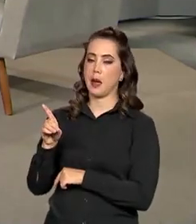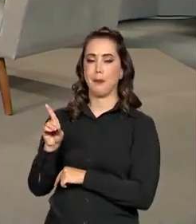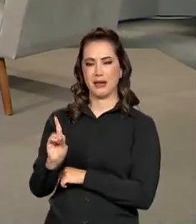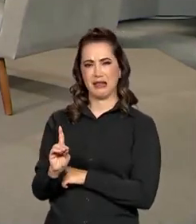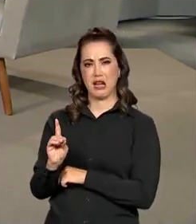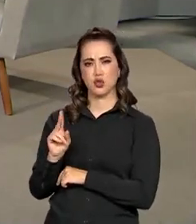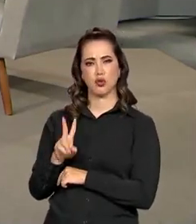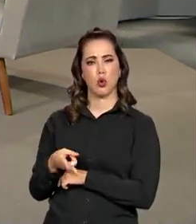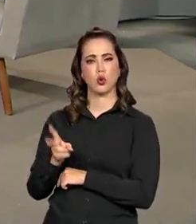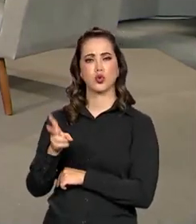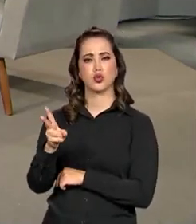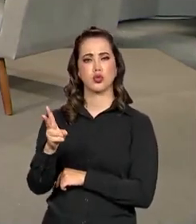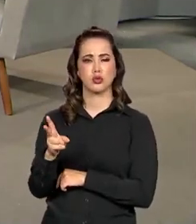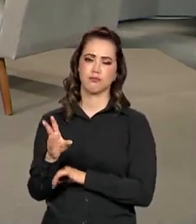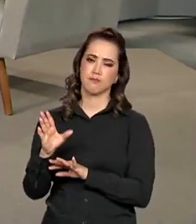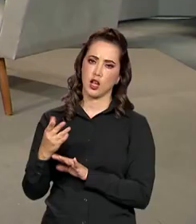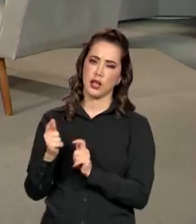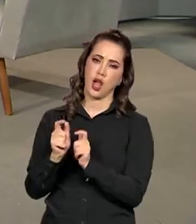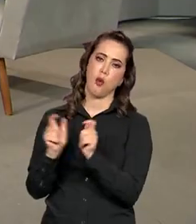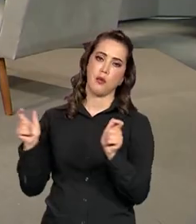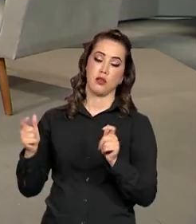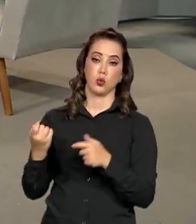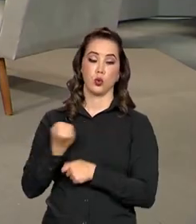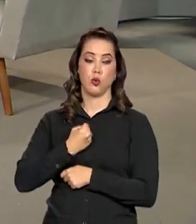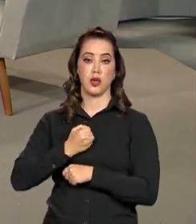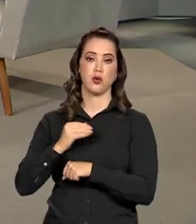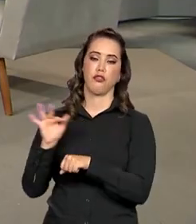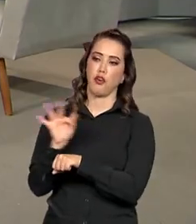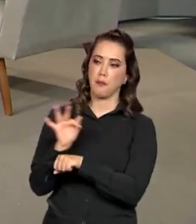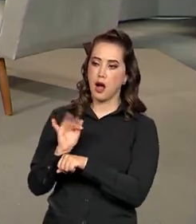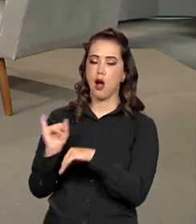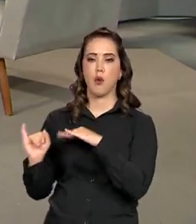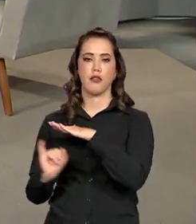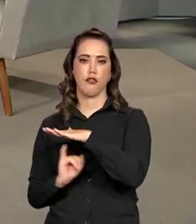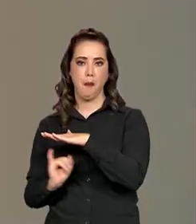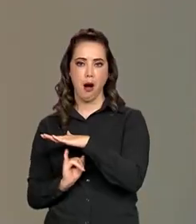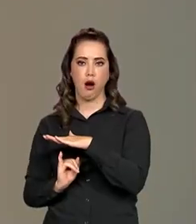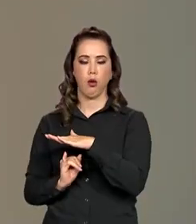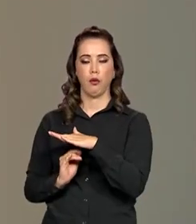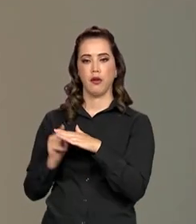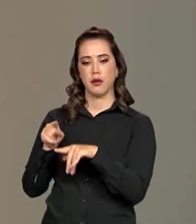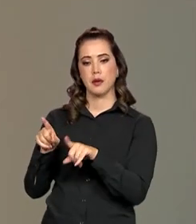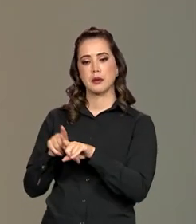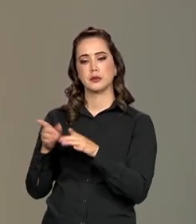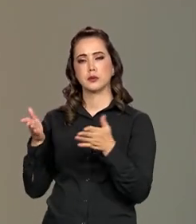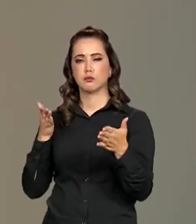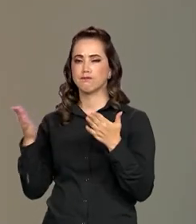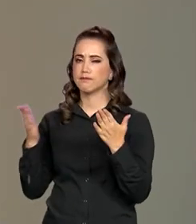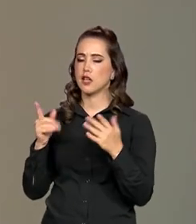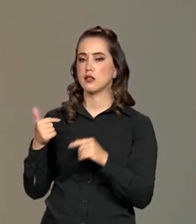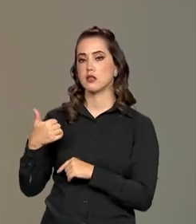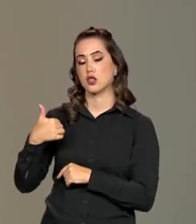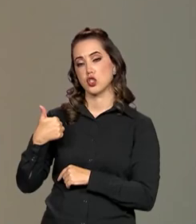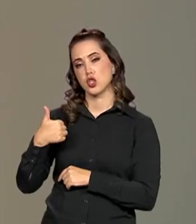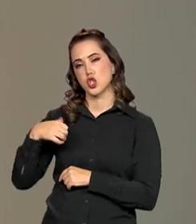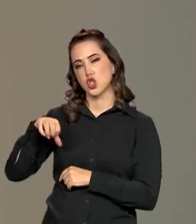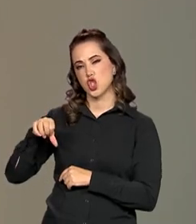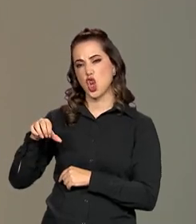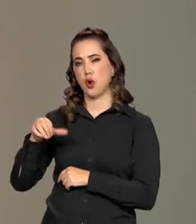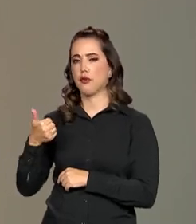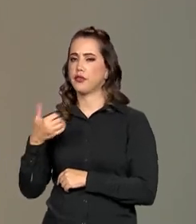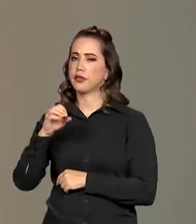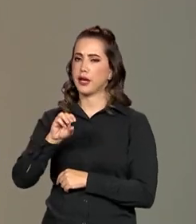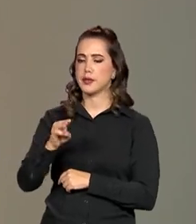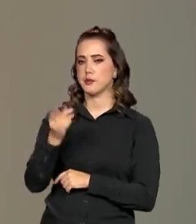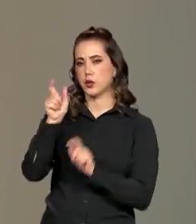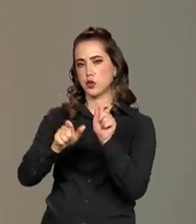quase 99 milhões de pessoas trabalhando no país hoje, mas ainda tem esse gap de 9 a 10 milhões que estão fora do mercado